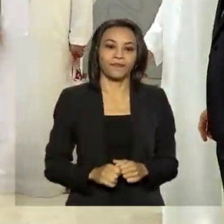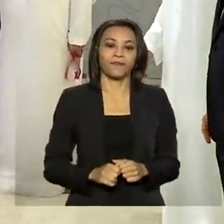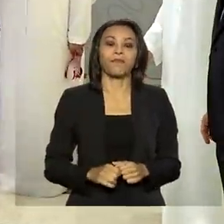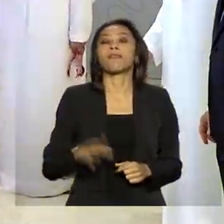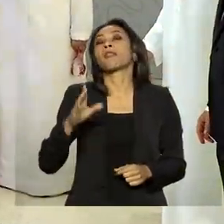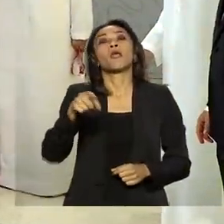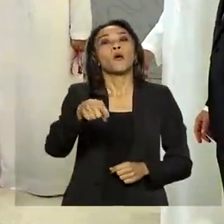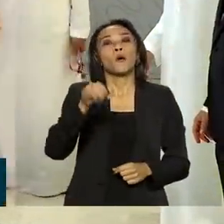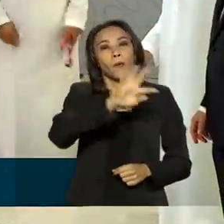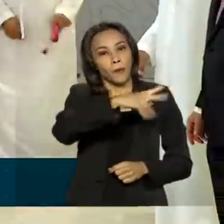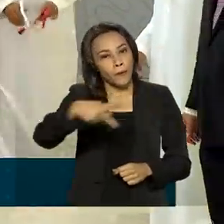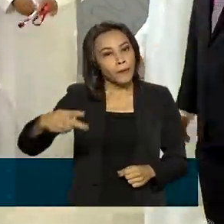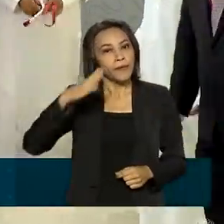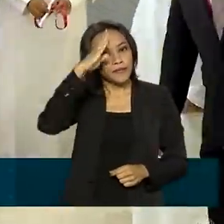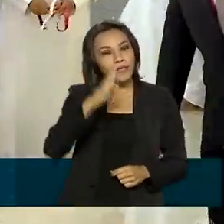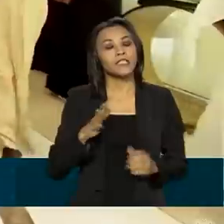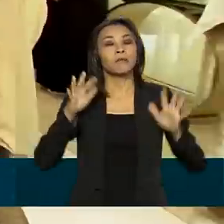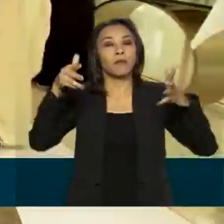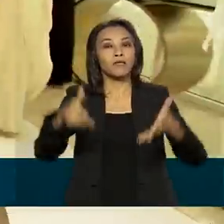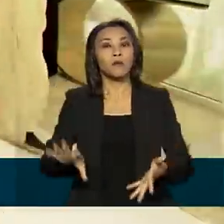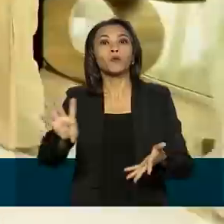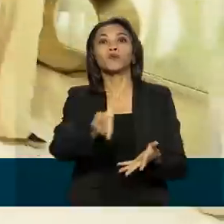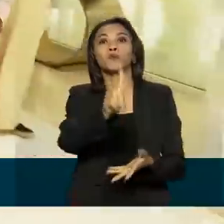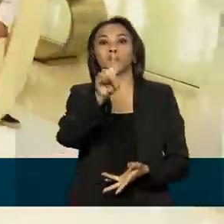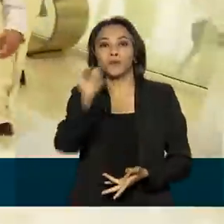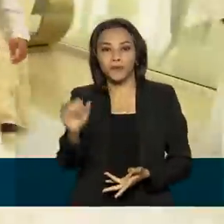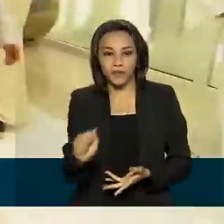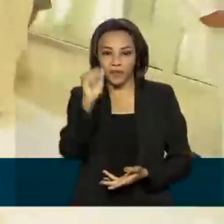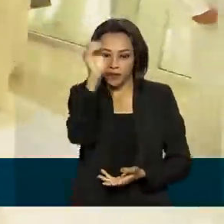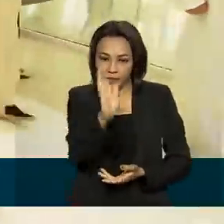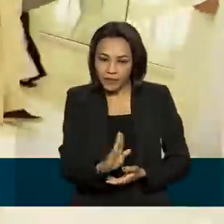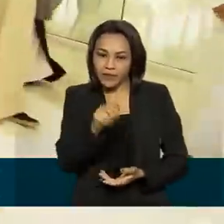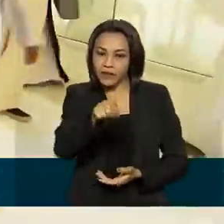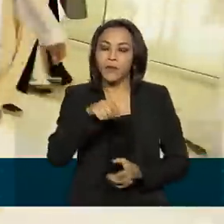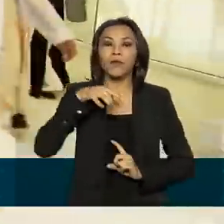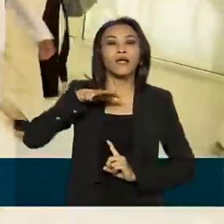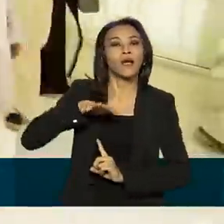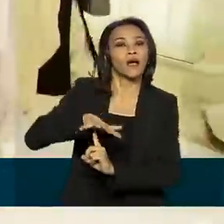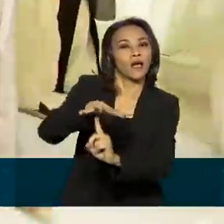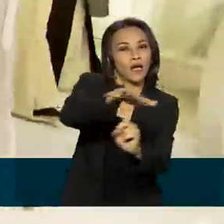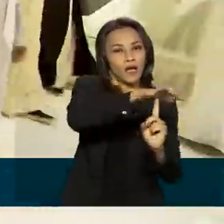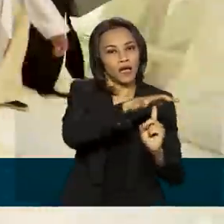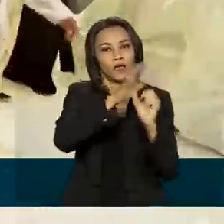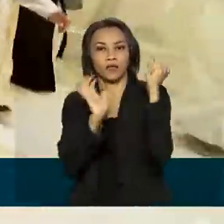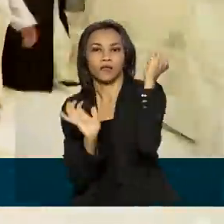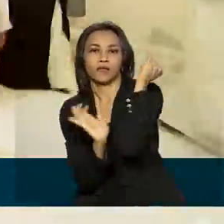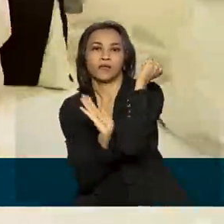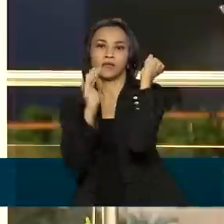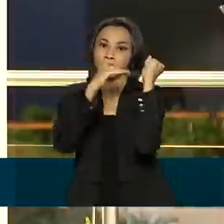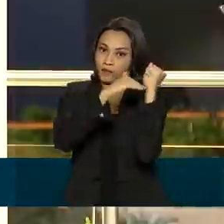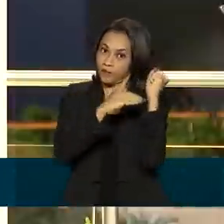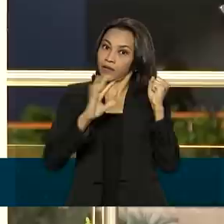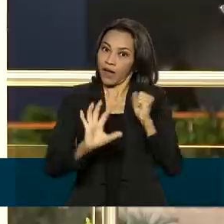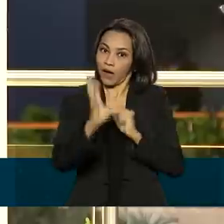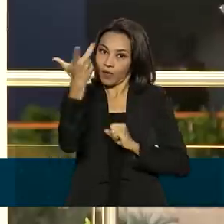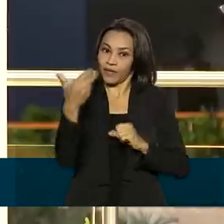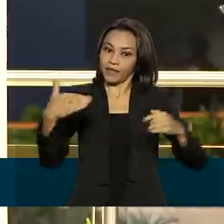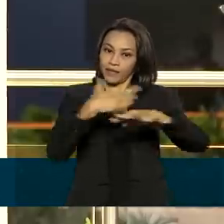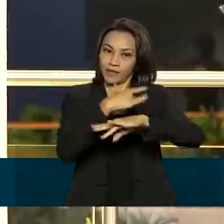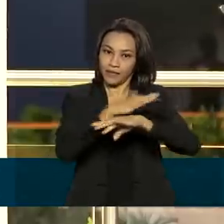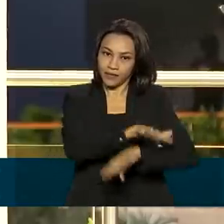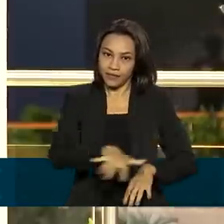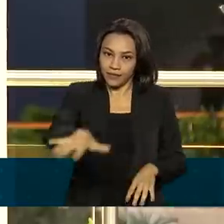participou da cerimônia do dia do Brasil, na Expo Dubai, evento que também acontece na cidade. Nessa